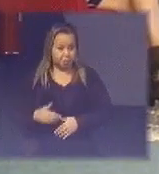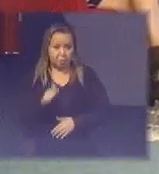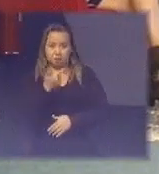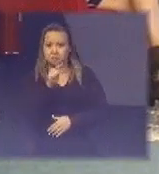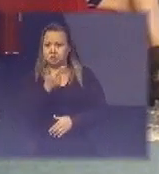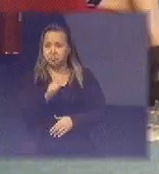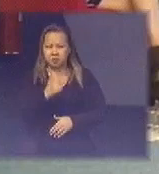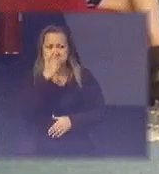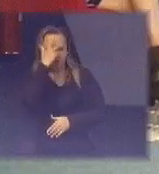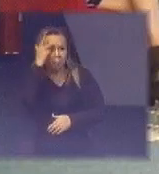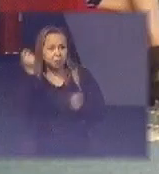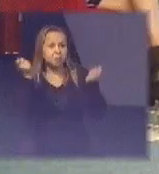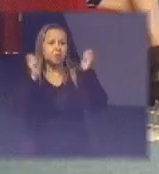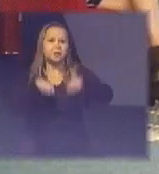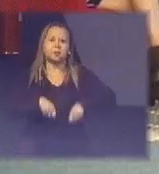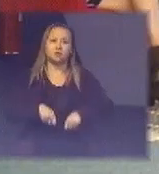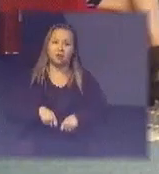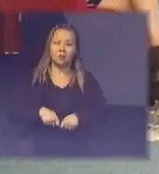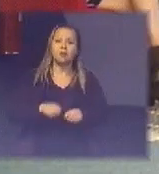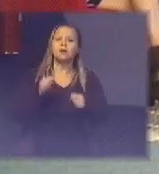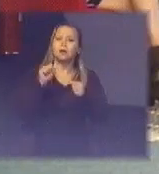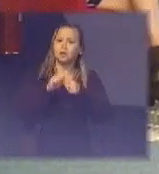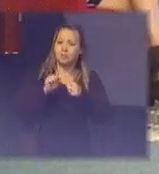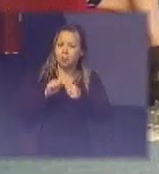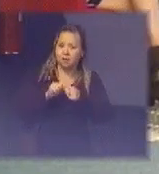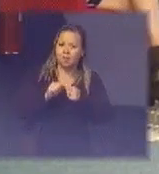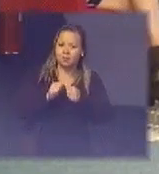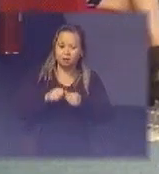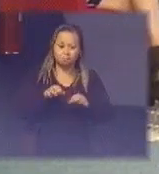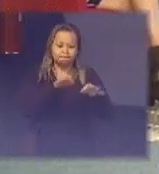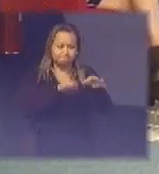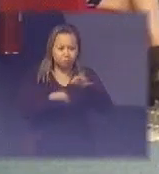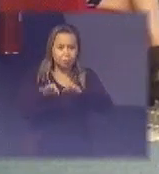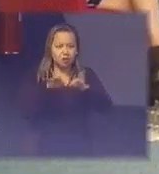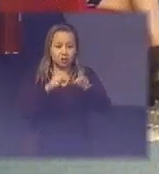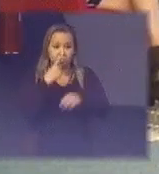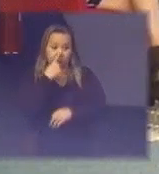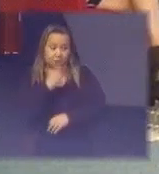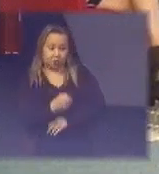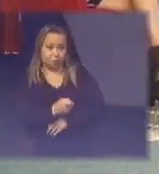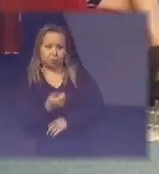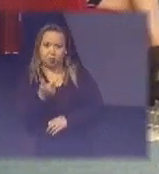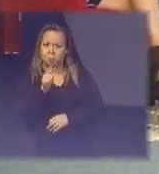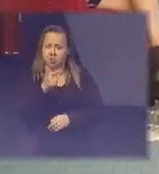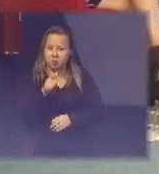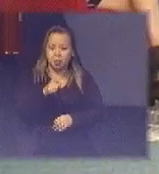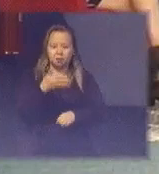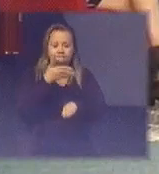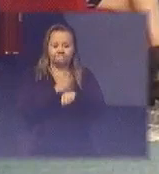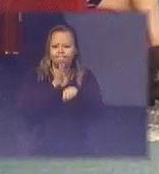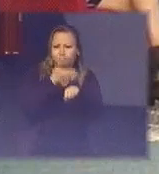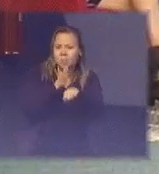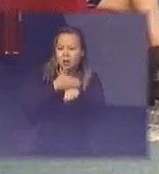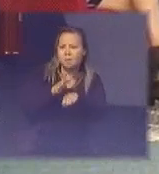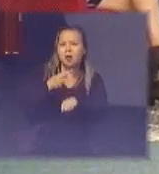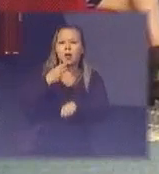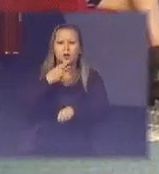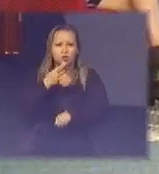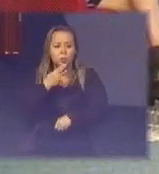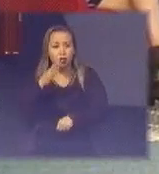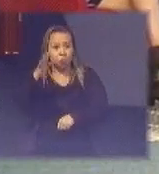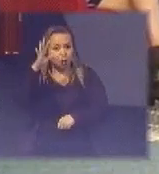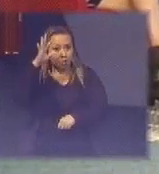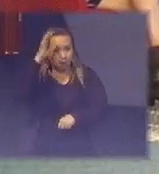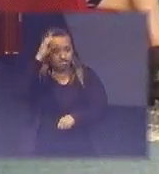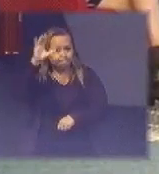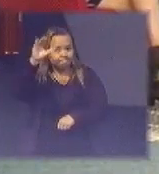não tinha pessoas capacitadas para fazer gestão de resíduos elas não tem capacitação não tem treinamento não tem conhecimento e aí a